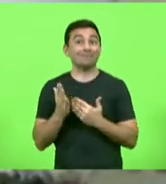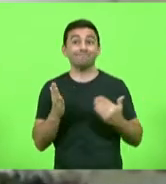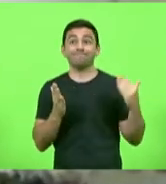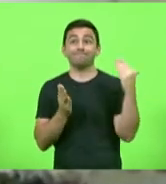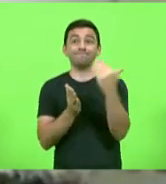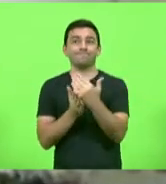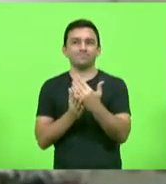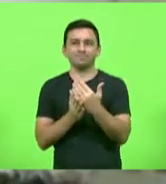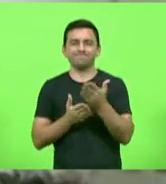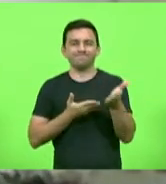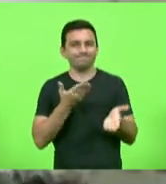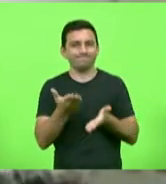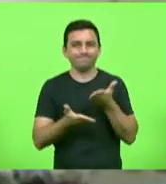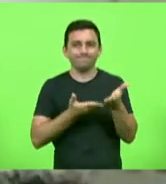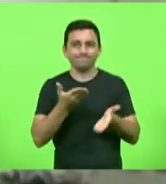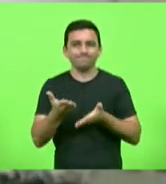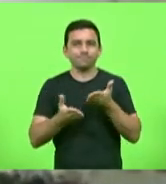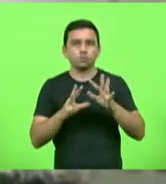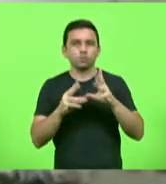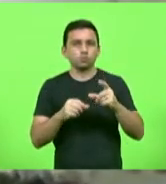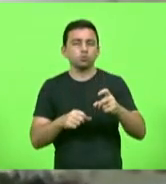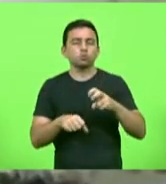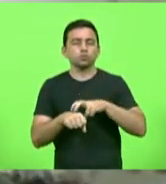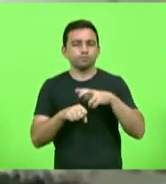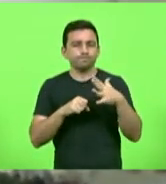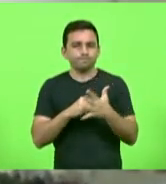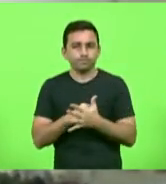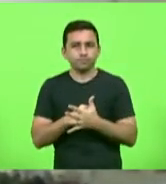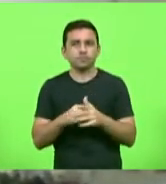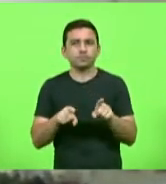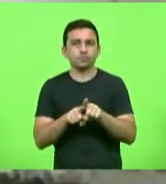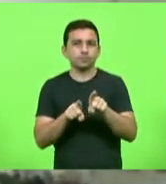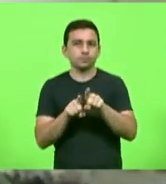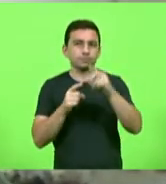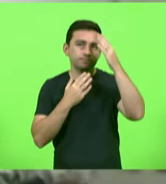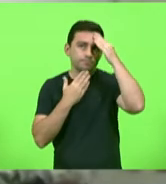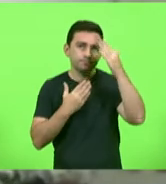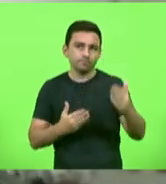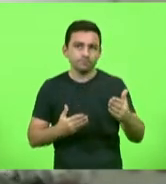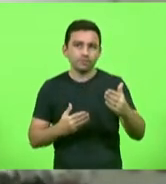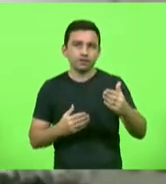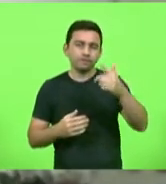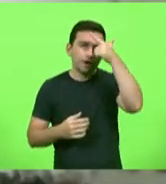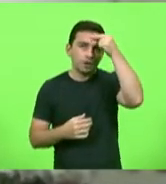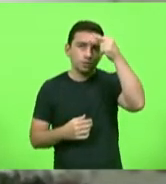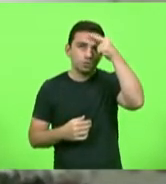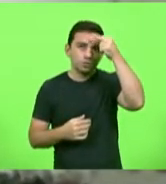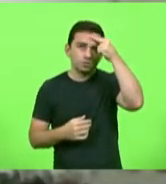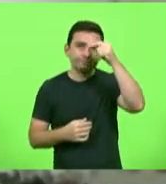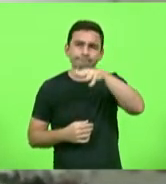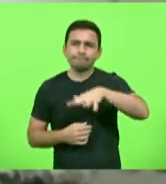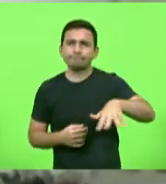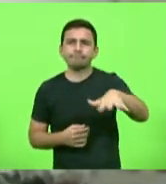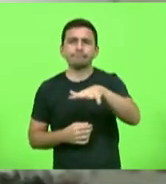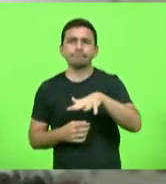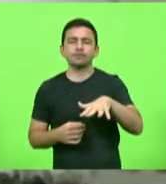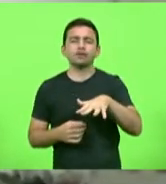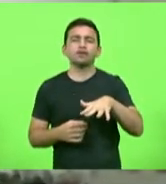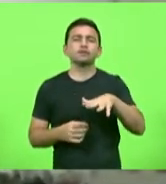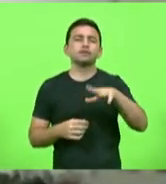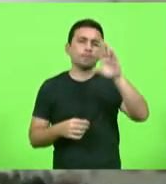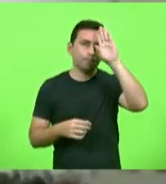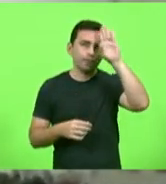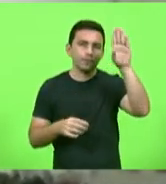o atendimento ao covid quero agradecer também as universidades inclusive a Universidade